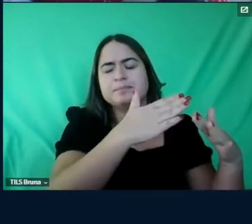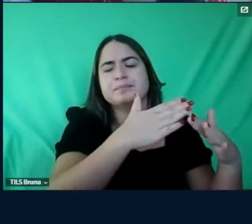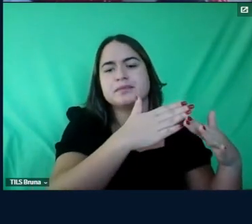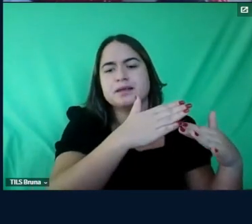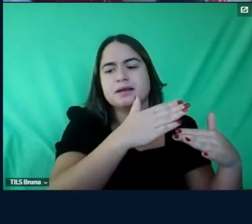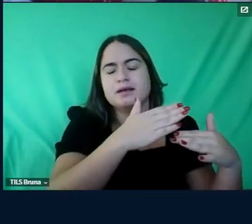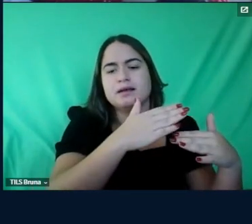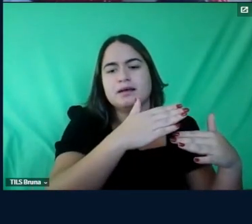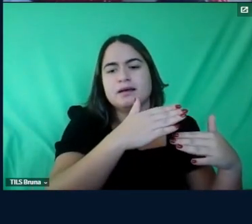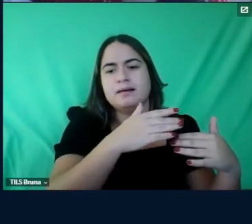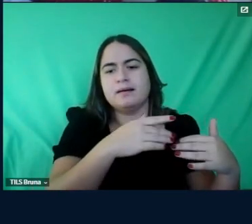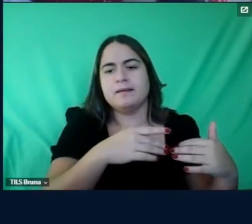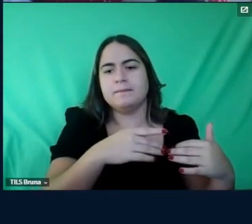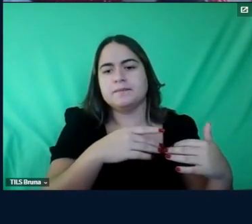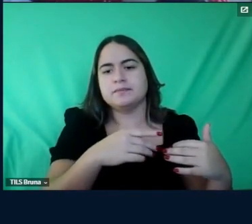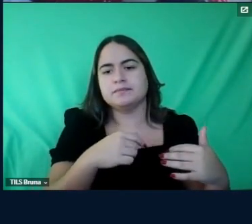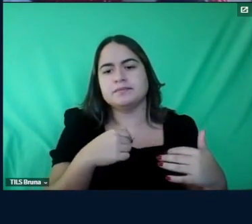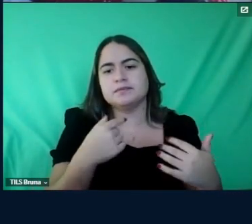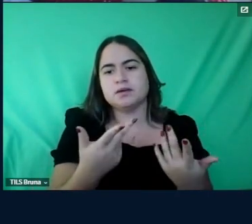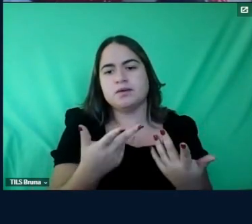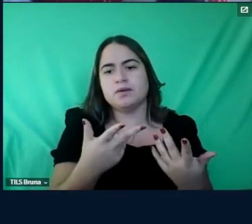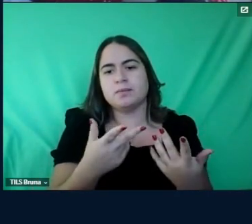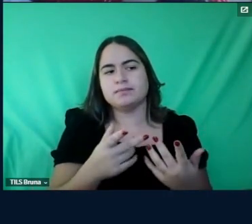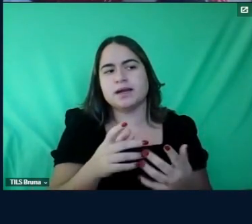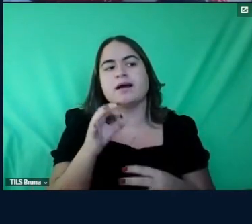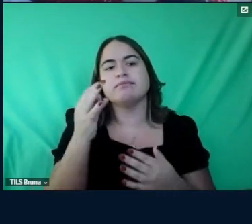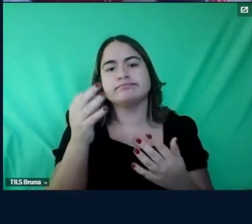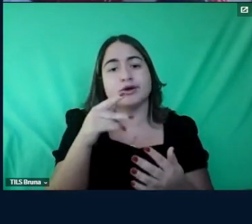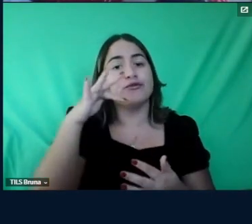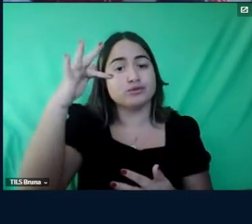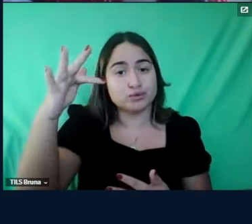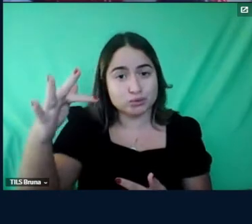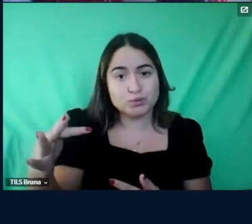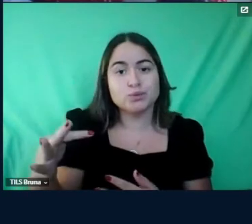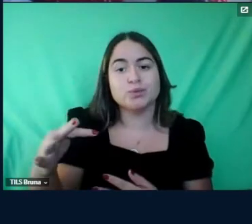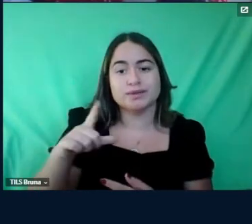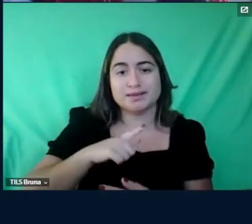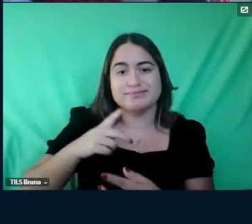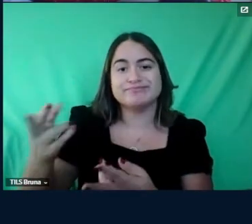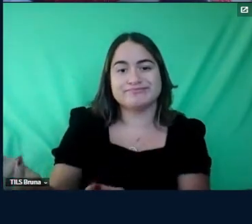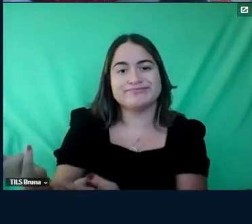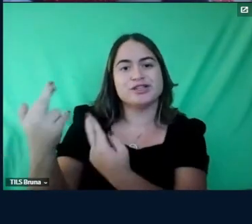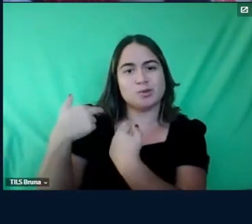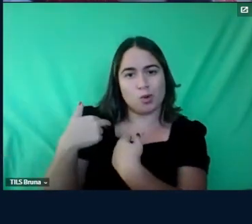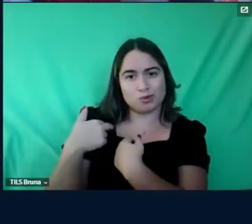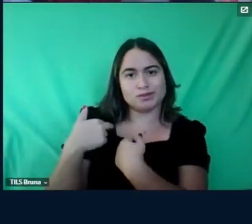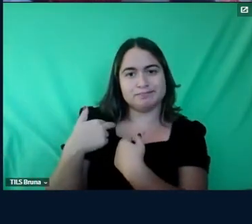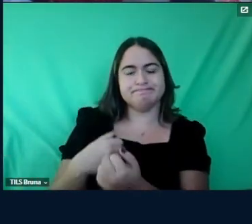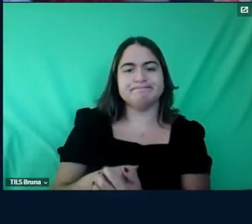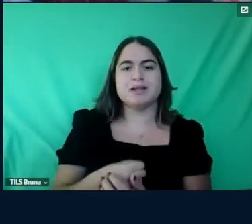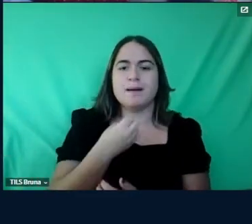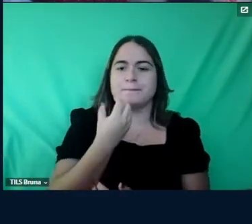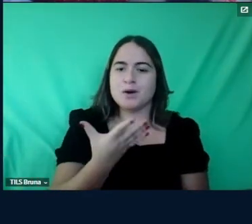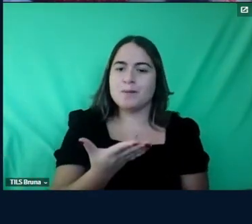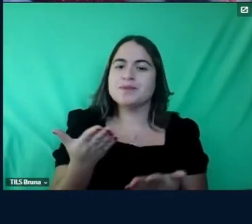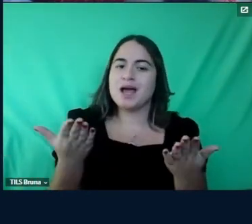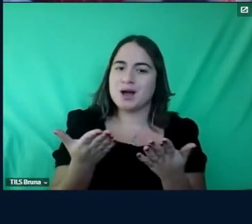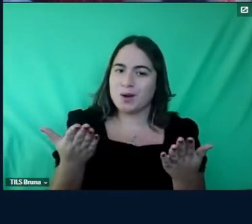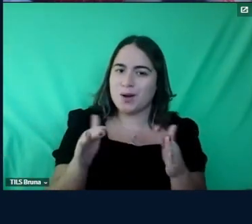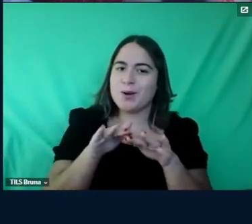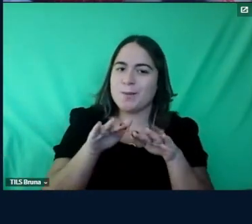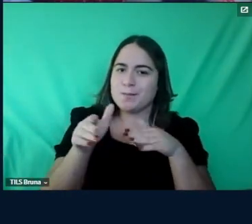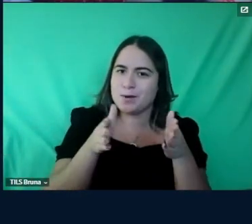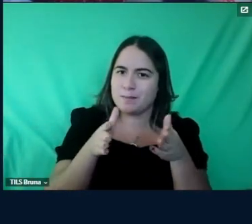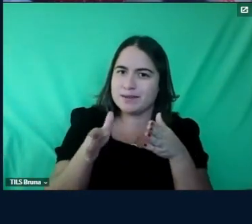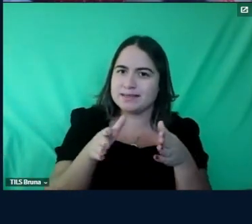pra frutos espero né bom agora chega o momento em que a banca vai se